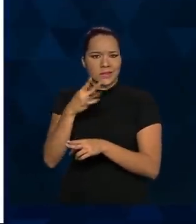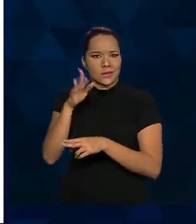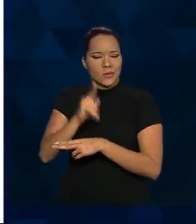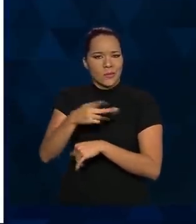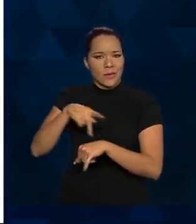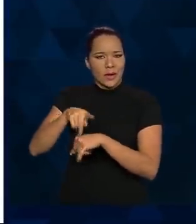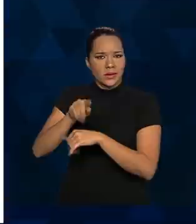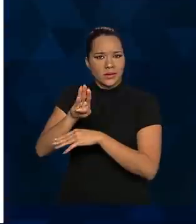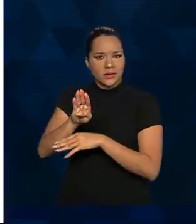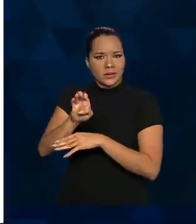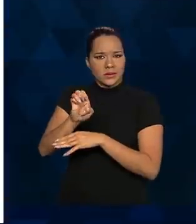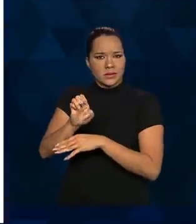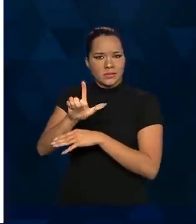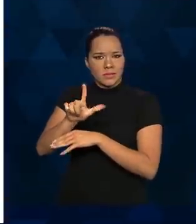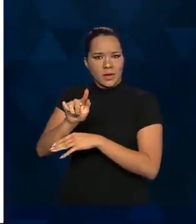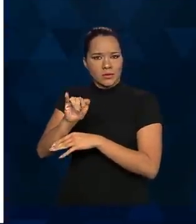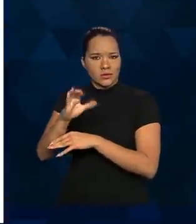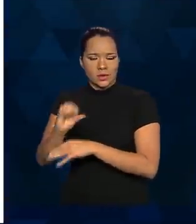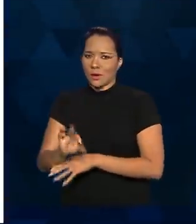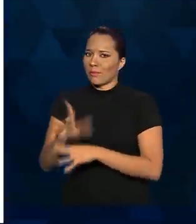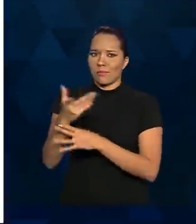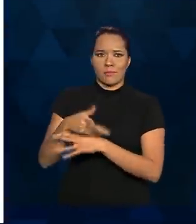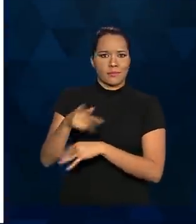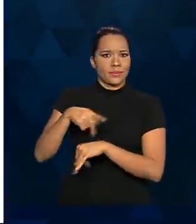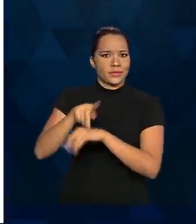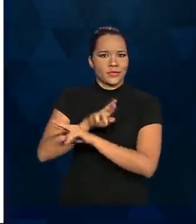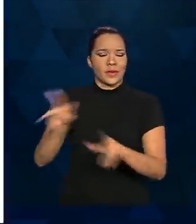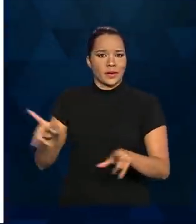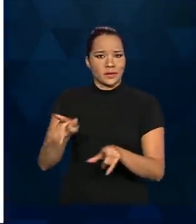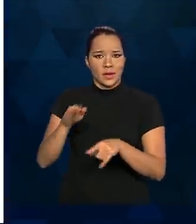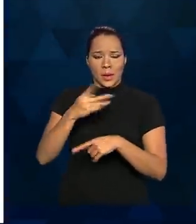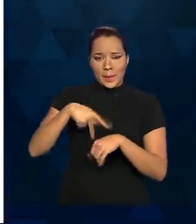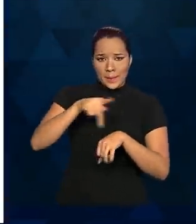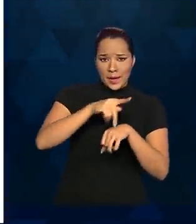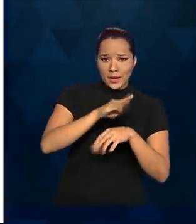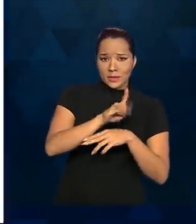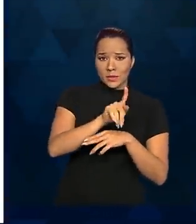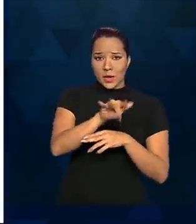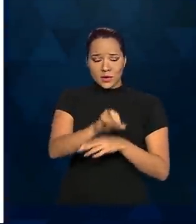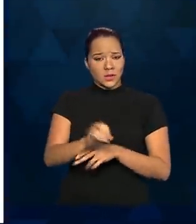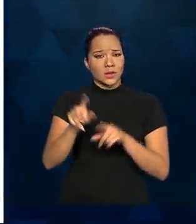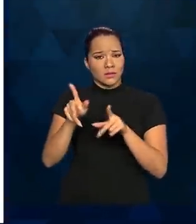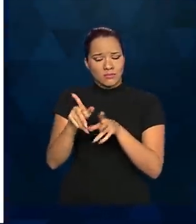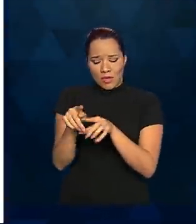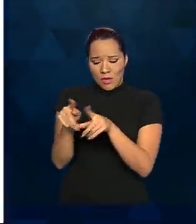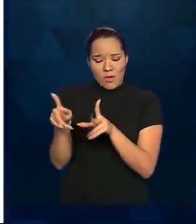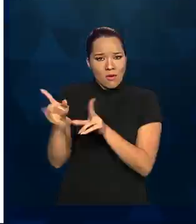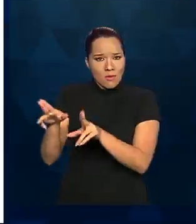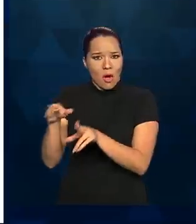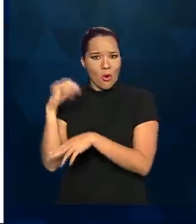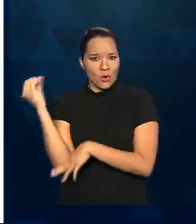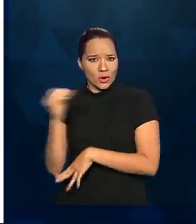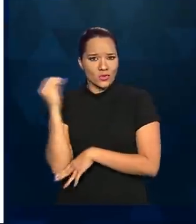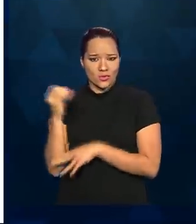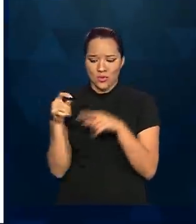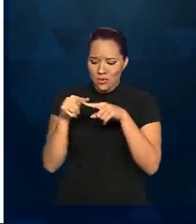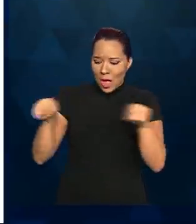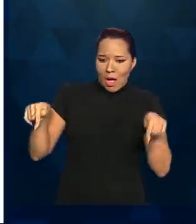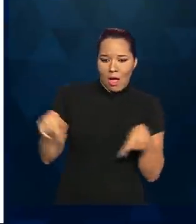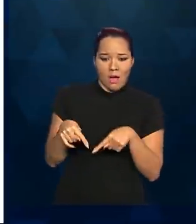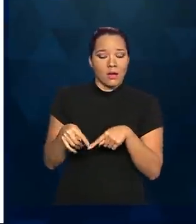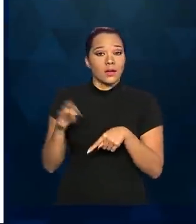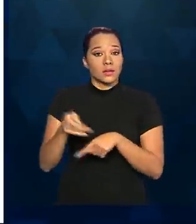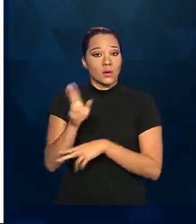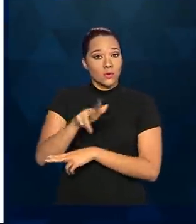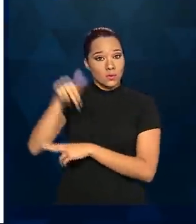Não, o Brasil não tem nada a ver com a Bélgica. A Bélgica é do tamanho do Rio Grande do Sul, de onde eu venho. Então, no norte do país, a gente